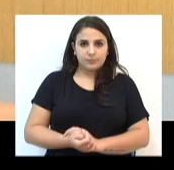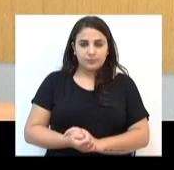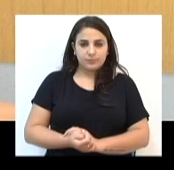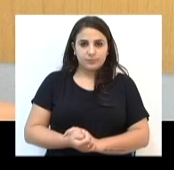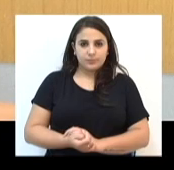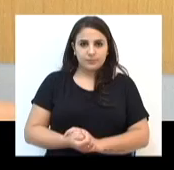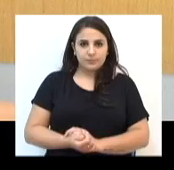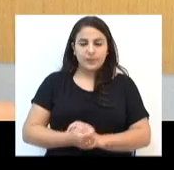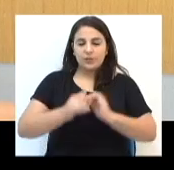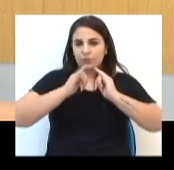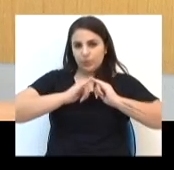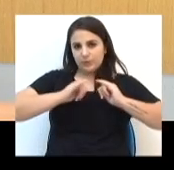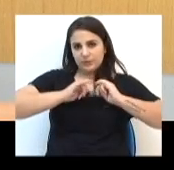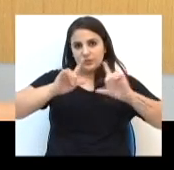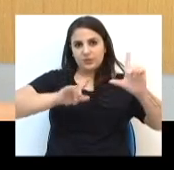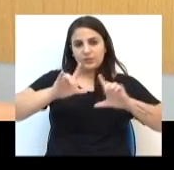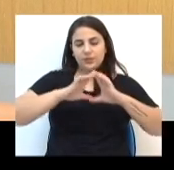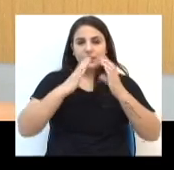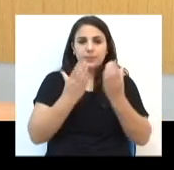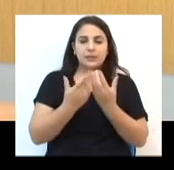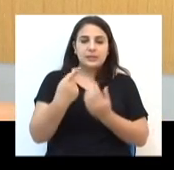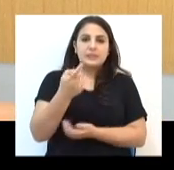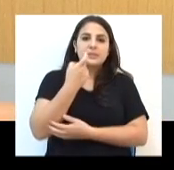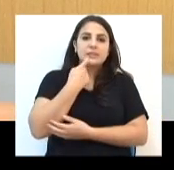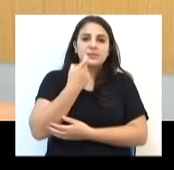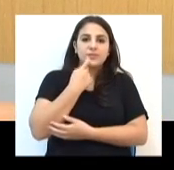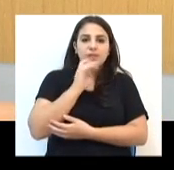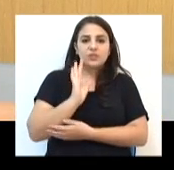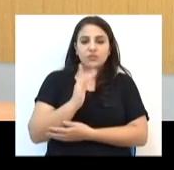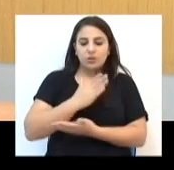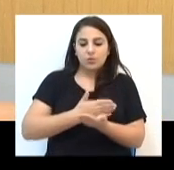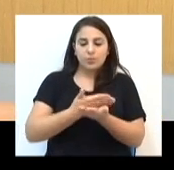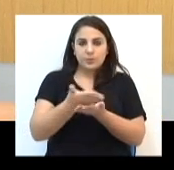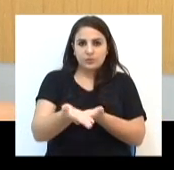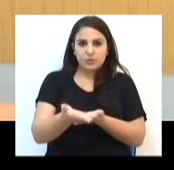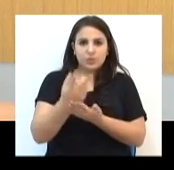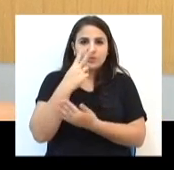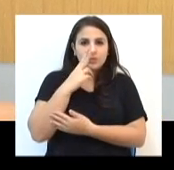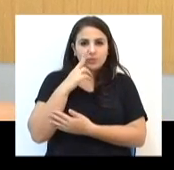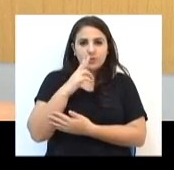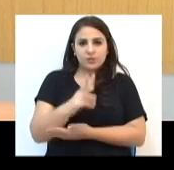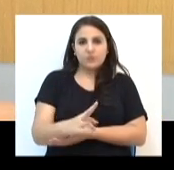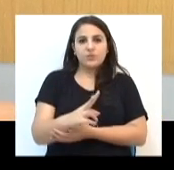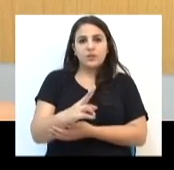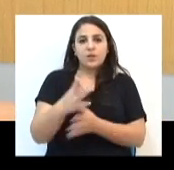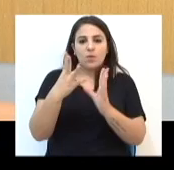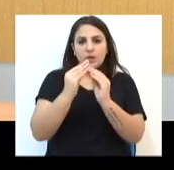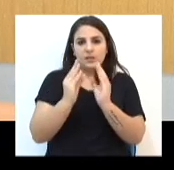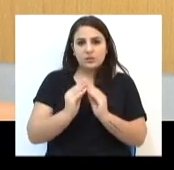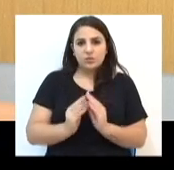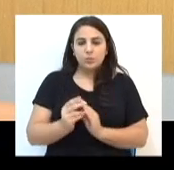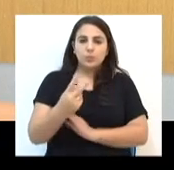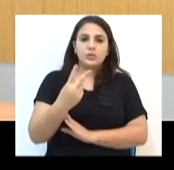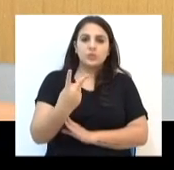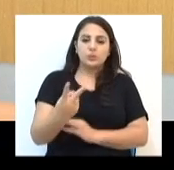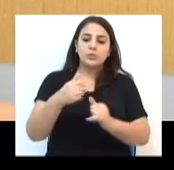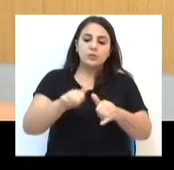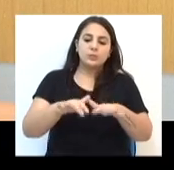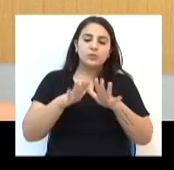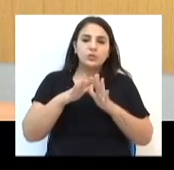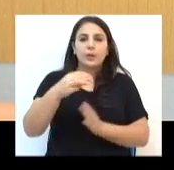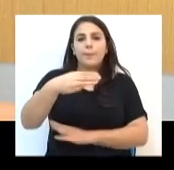O jornal da Câmara desta sexta-feira já está no ar e você vai conferir um resumo de dois grandes